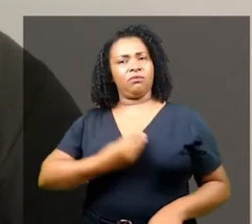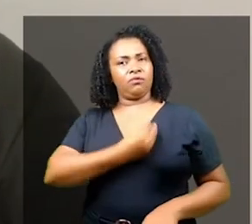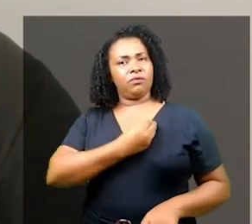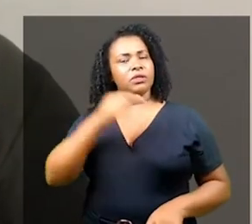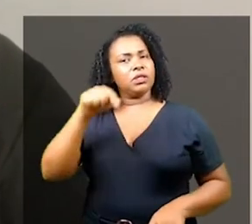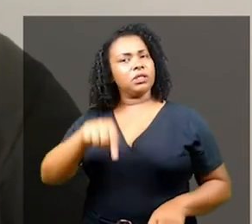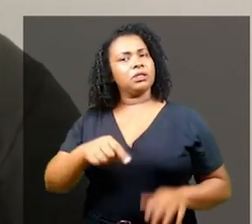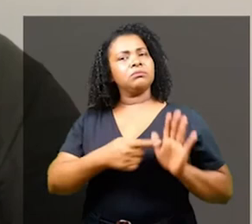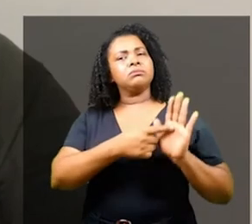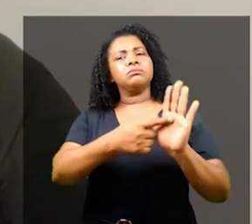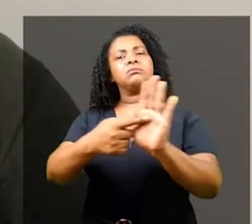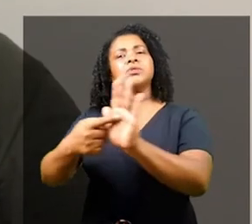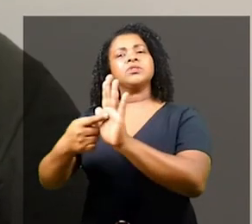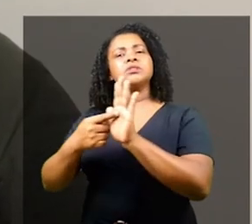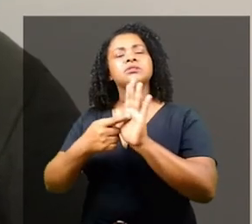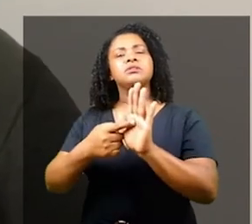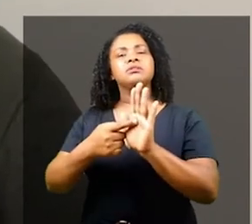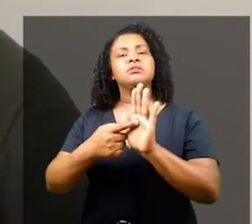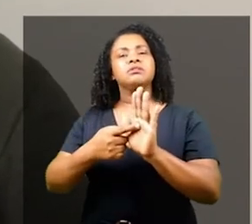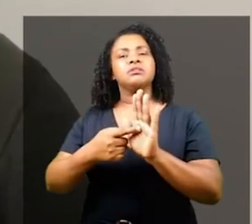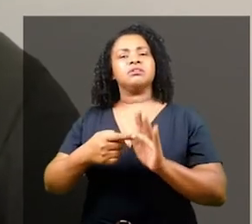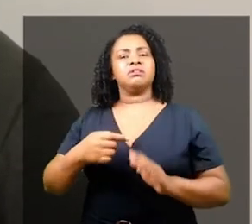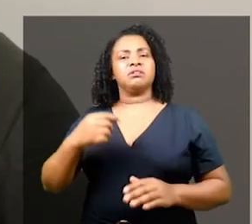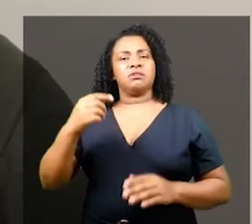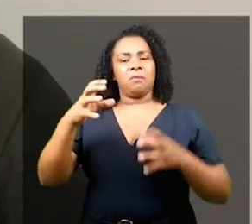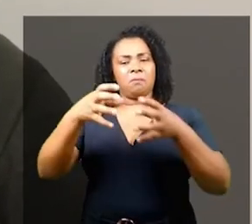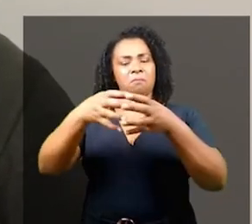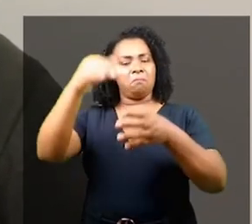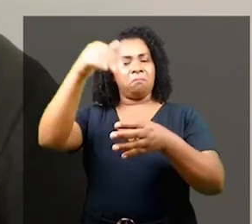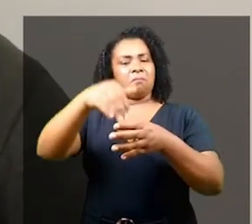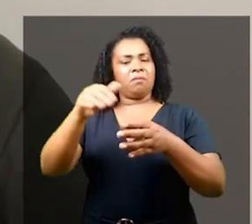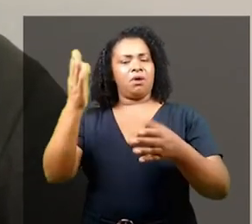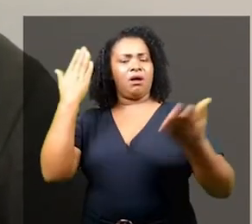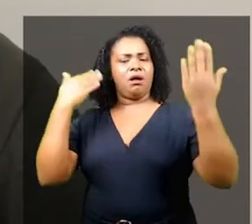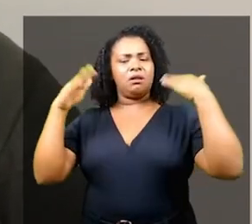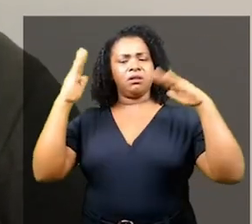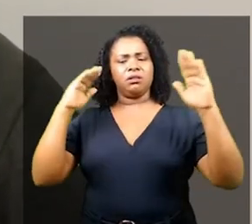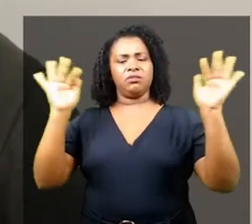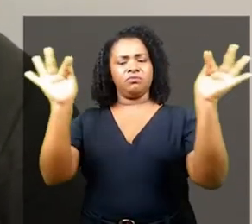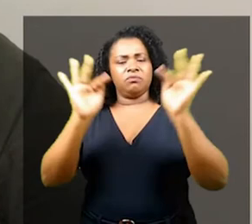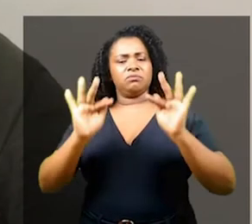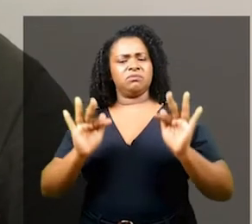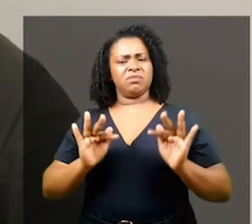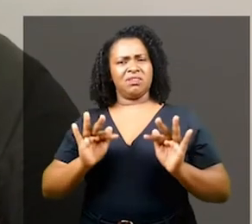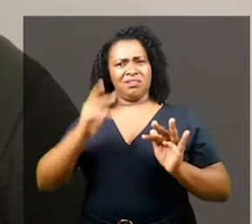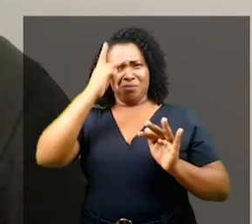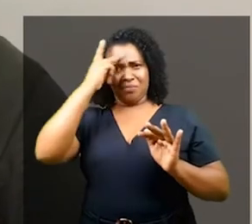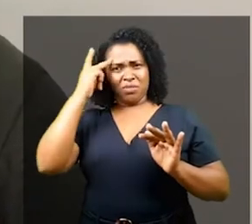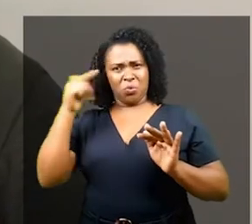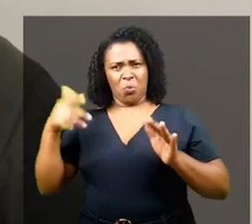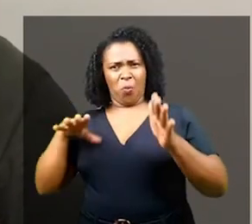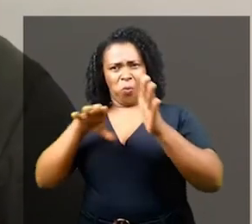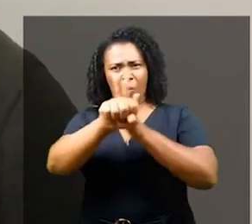Estamos aqui falando e mostrando que essa alegria que nos visita não pode ser roubada,